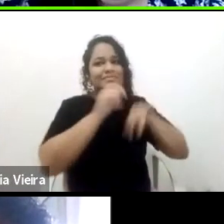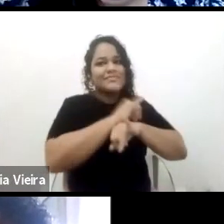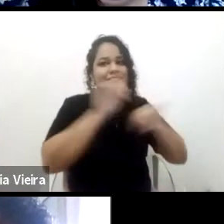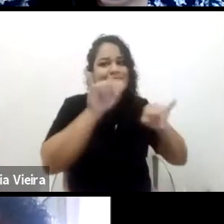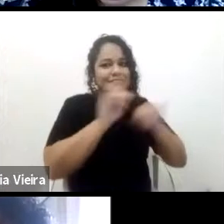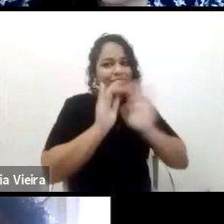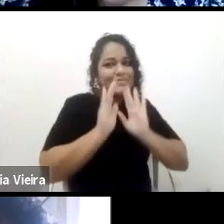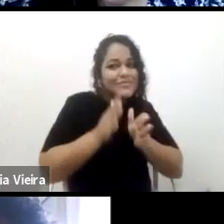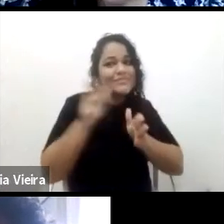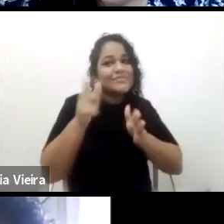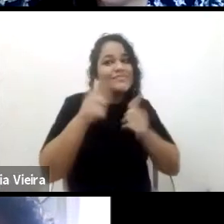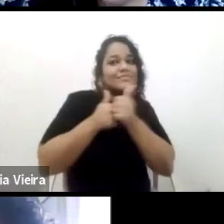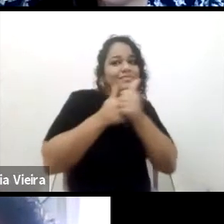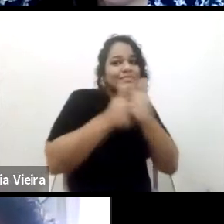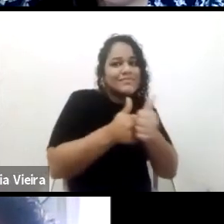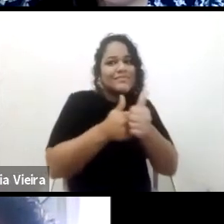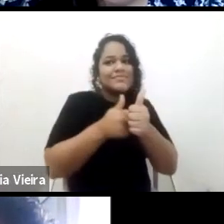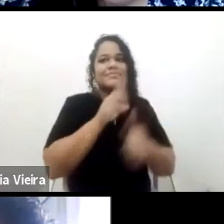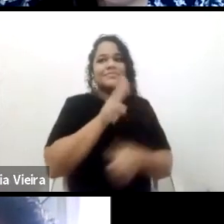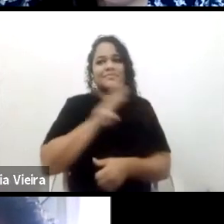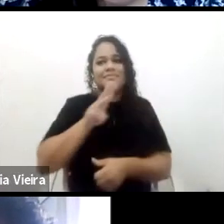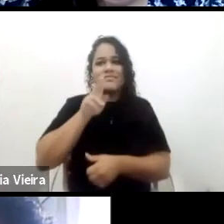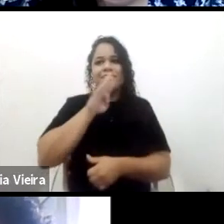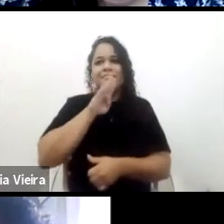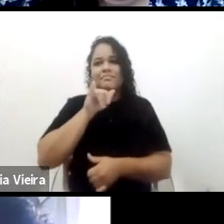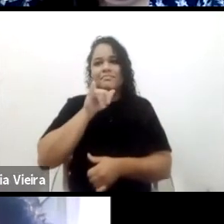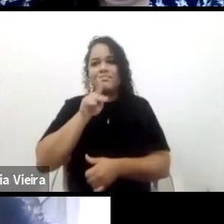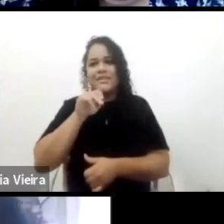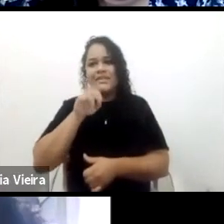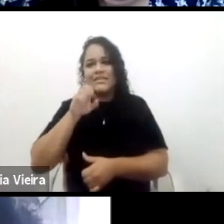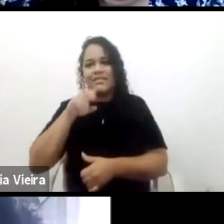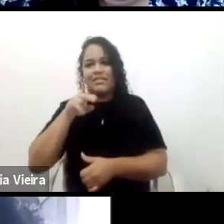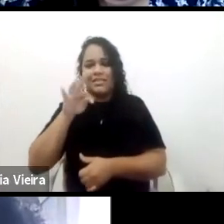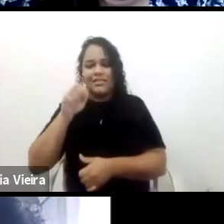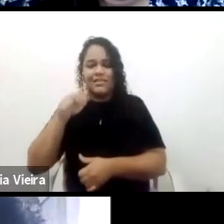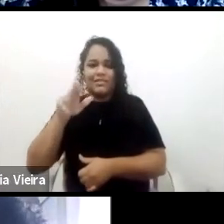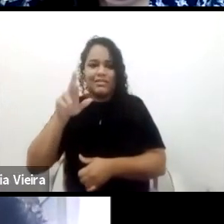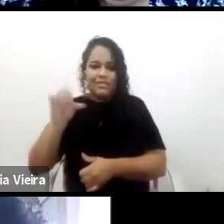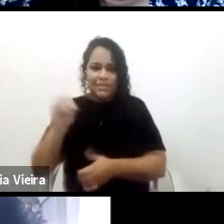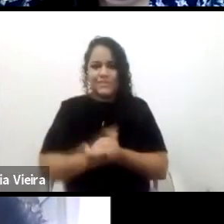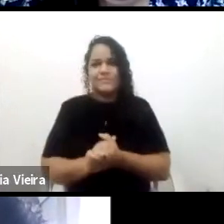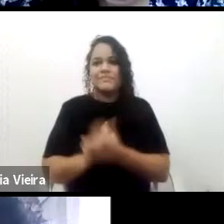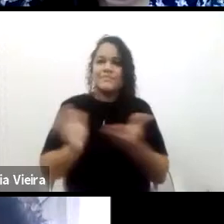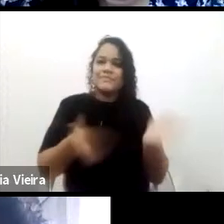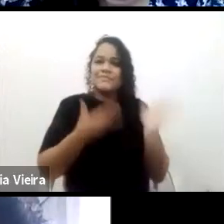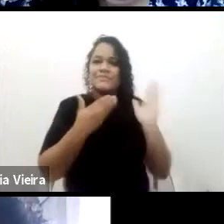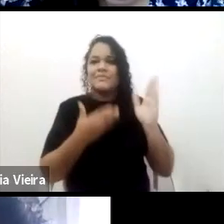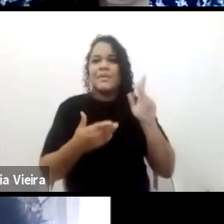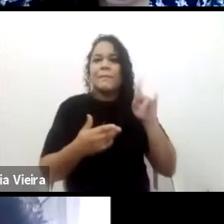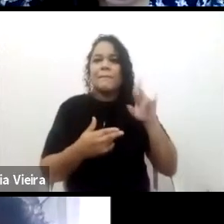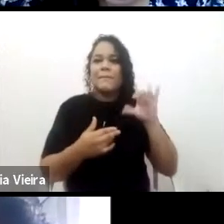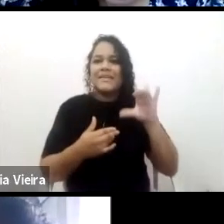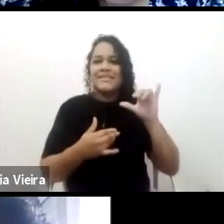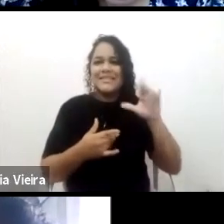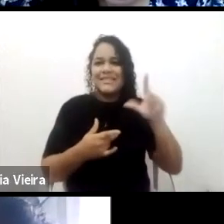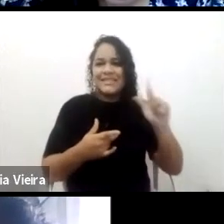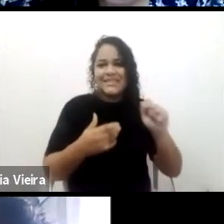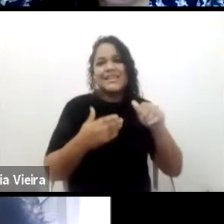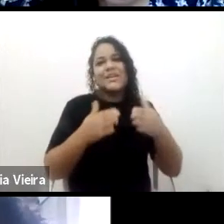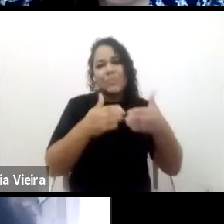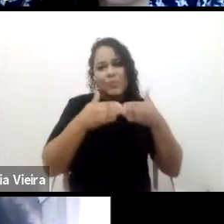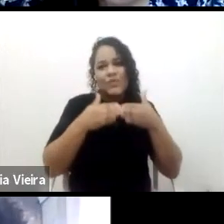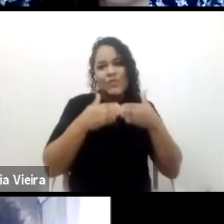Obrigado, Ana. Priscila, é com você aí para nos conduzir para o bom término.